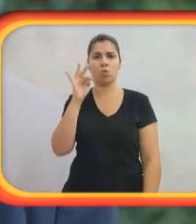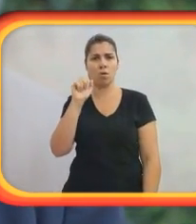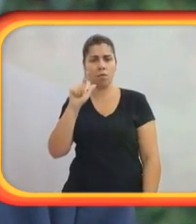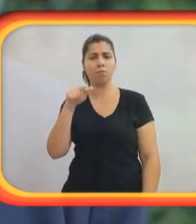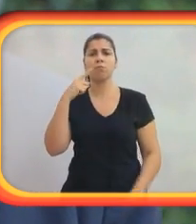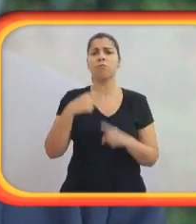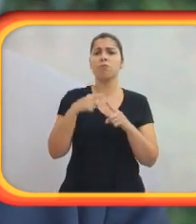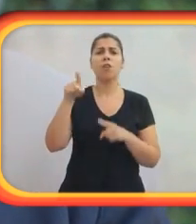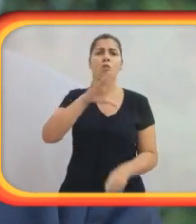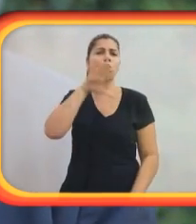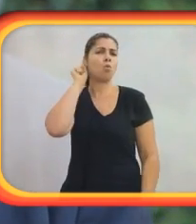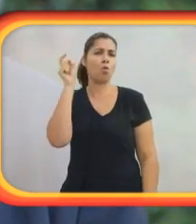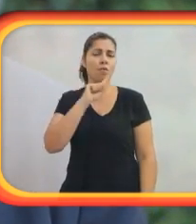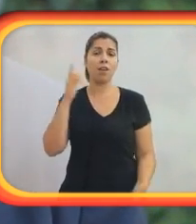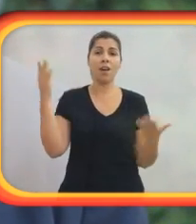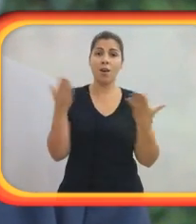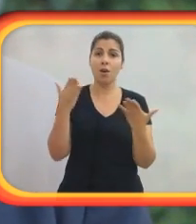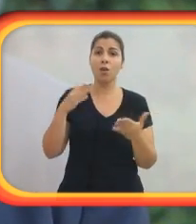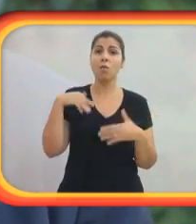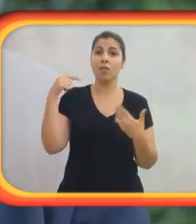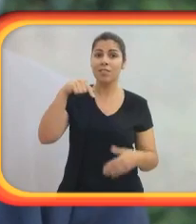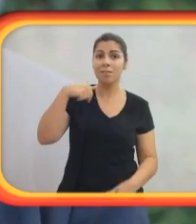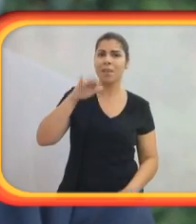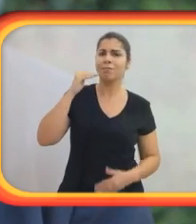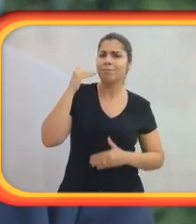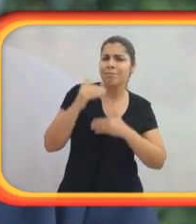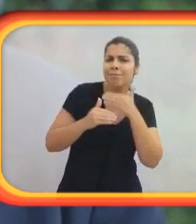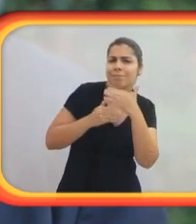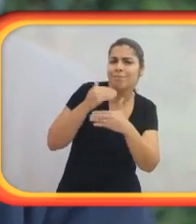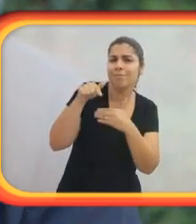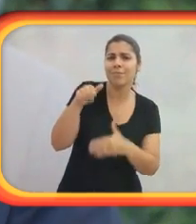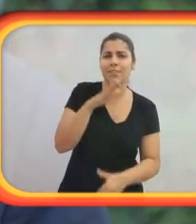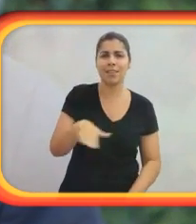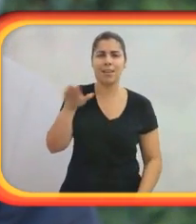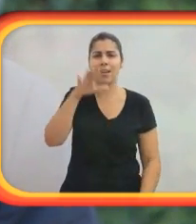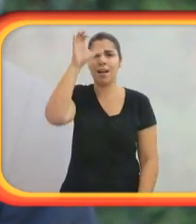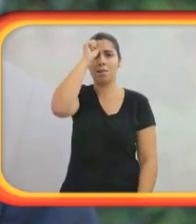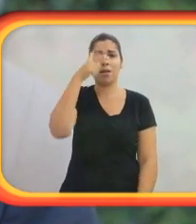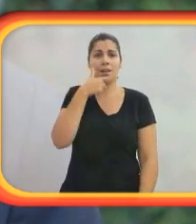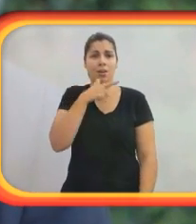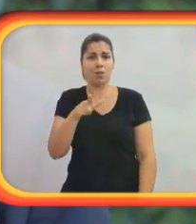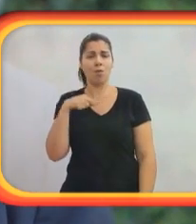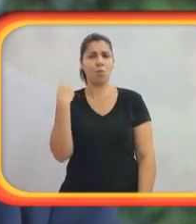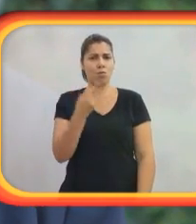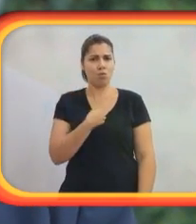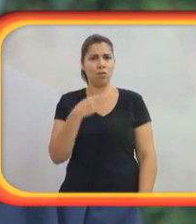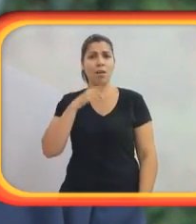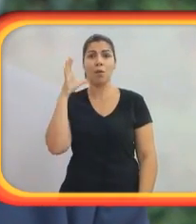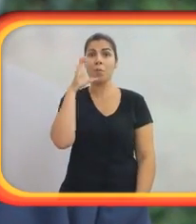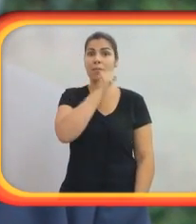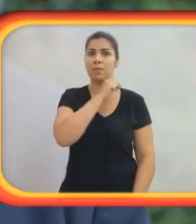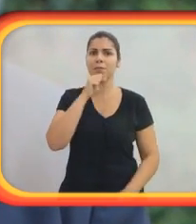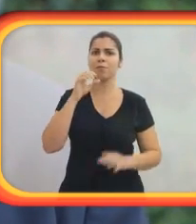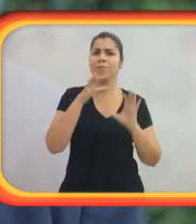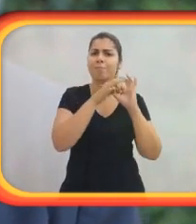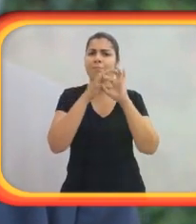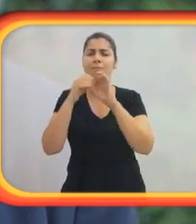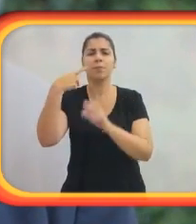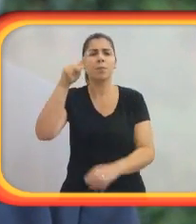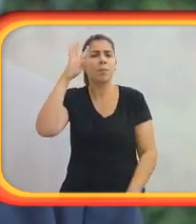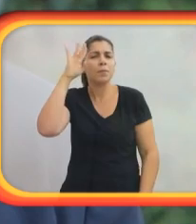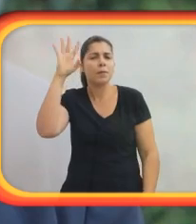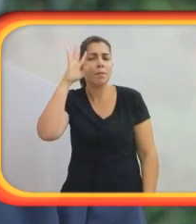ouve. Ora, quanto mais precocemente essa criança aprender uma língua, tal como nós, mais depressa a estrutura do seu pensamento